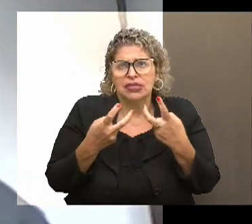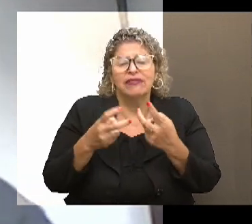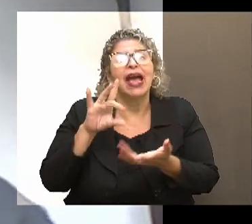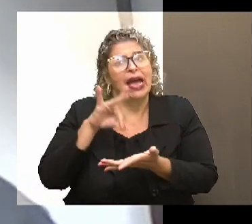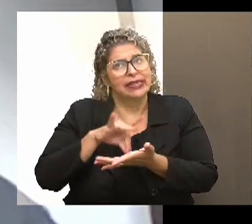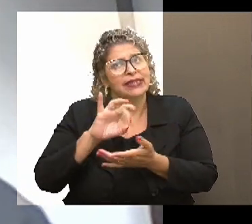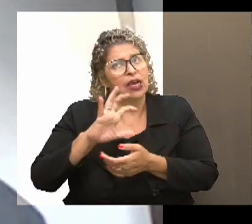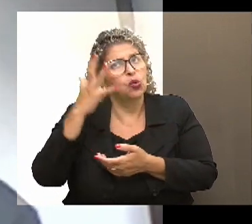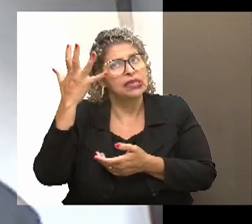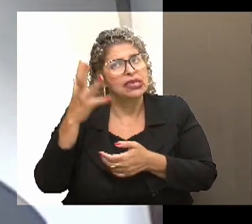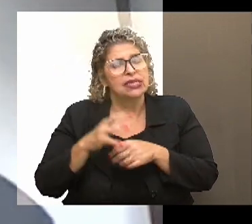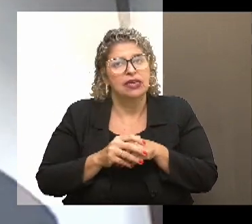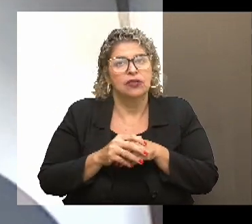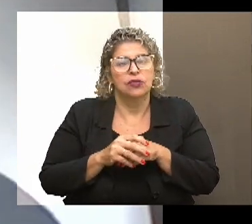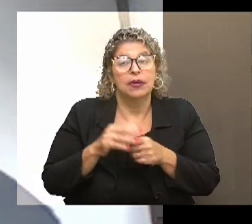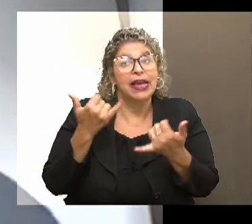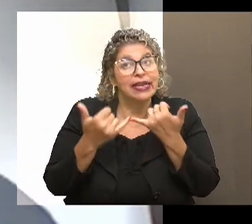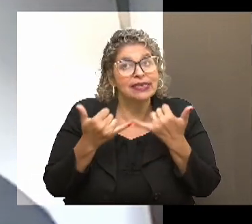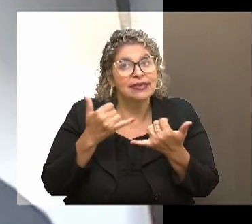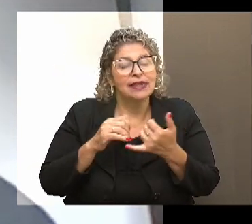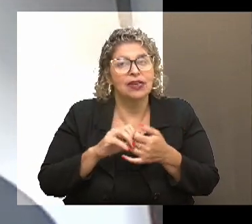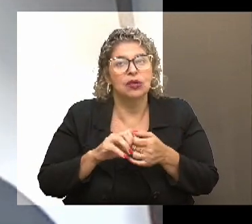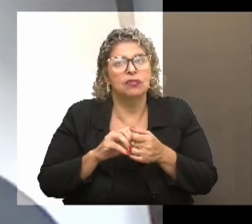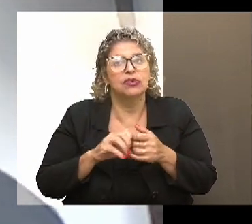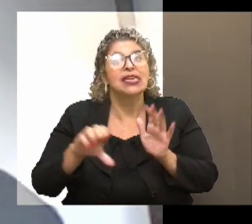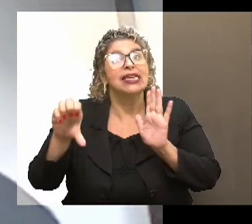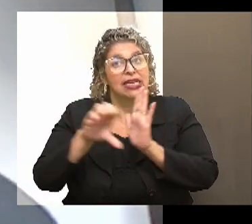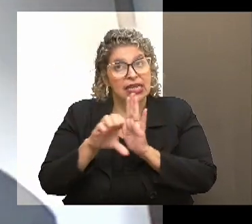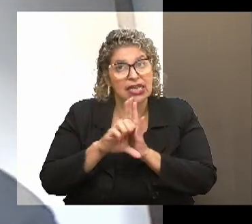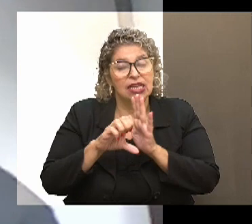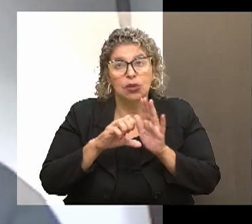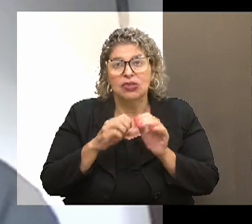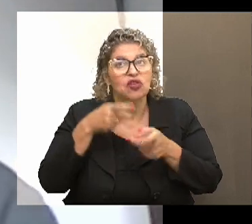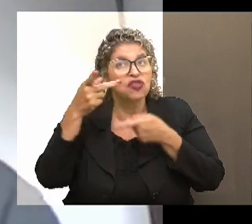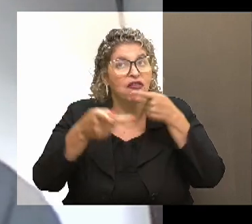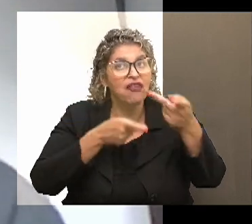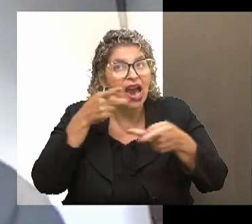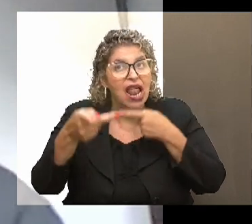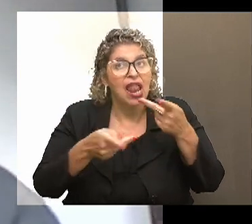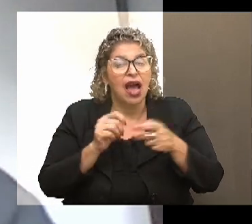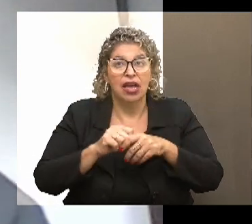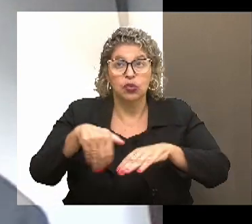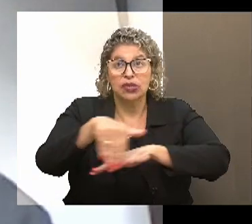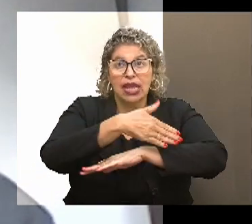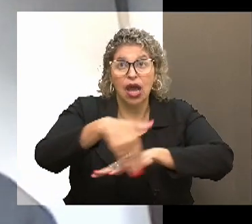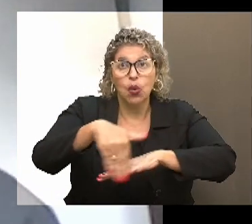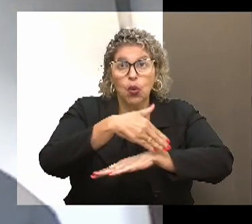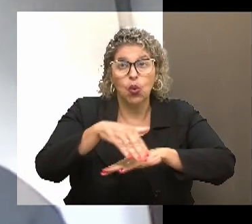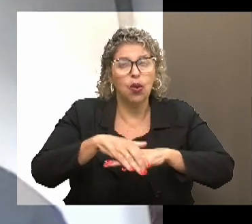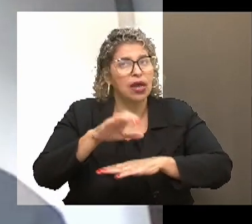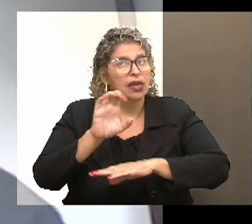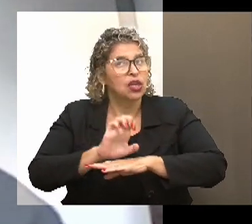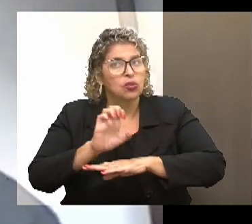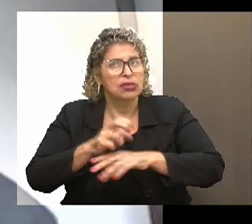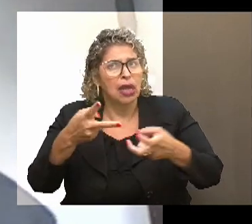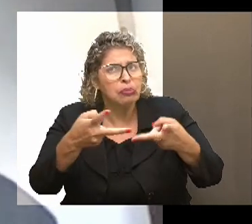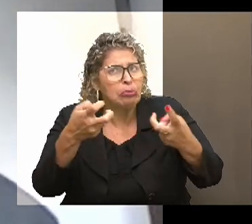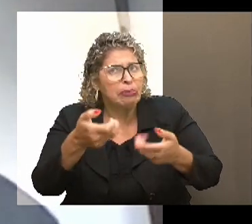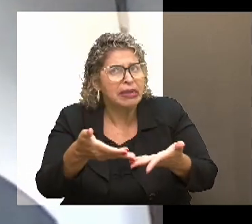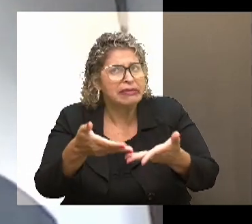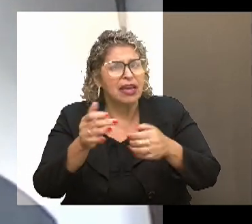efetivamente está acontecendo, por exemplo, crimes que acontecem não são reportados por pessoas que estão na rua e o Estado não as vê.